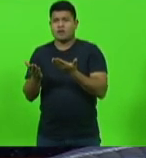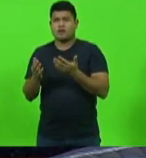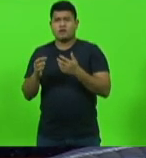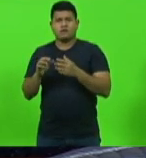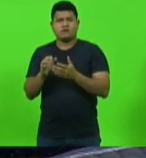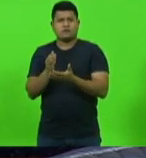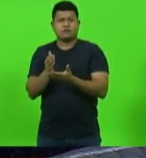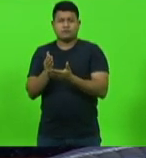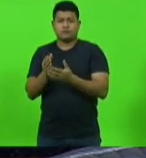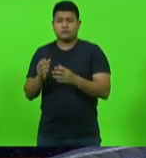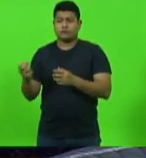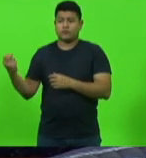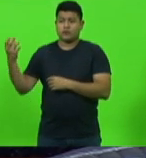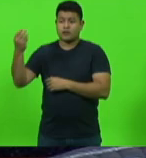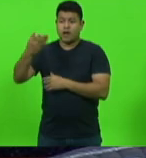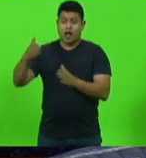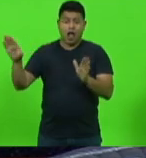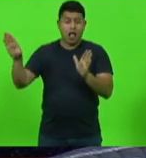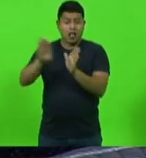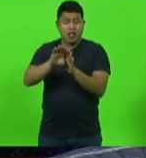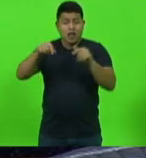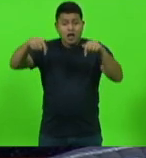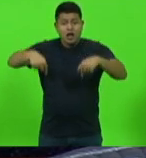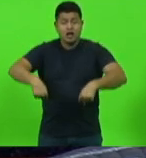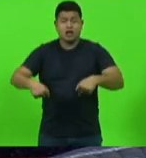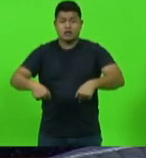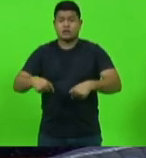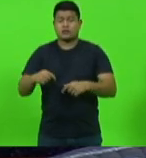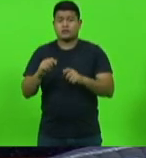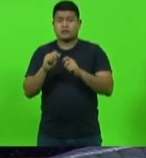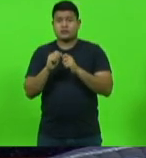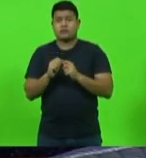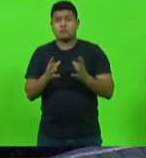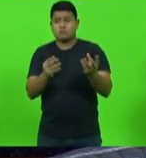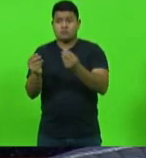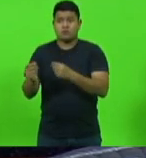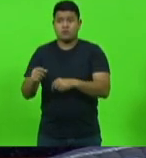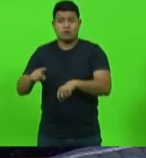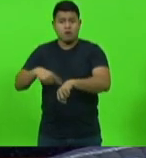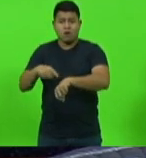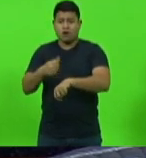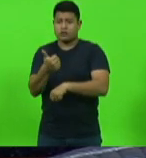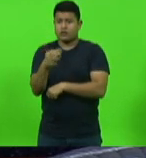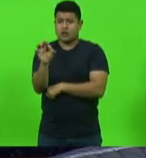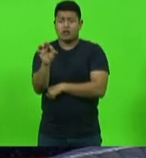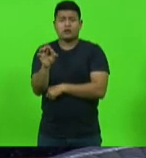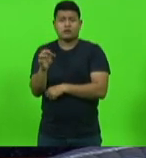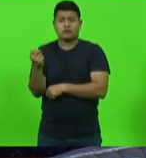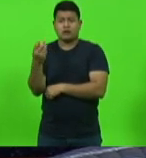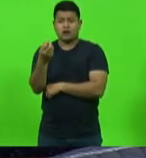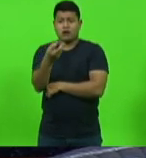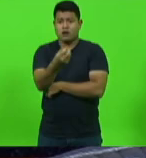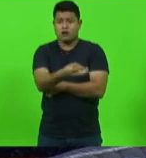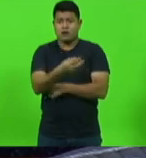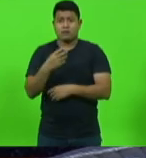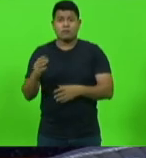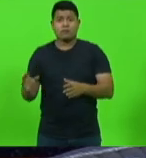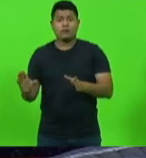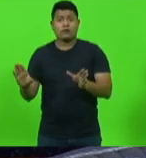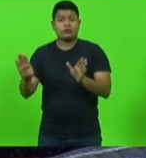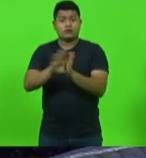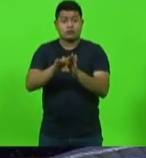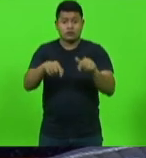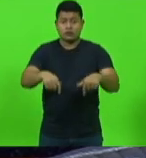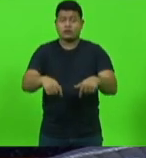mais distantes do nosso Estado, muitos que viajaram mais de 10 horas para entrar aqui na galeria da Assembleia, Sr.